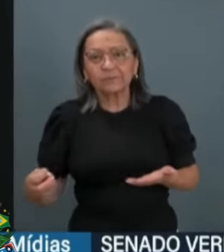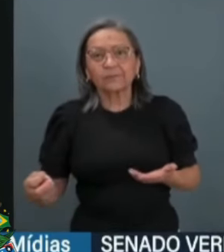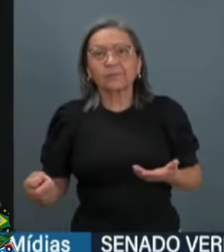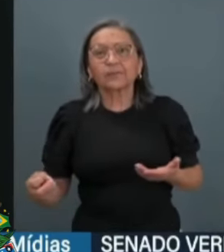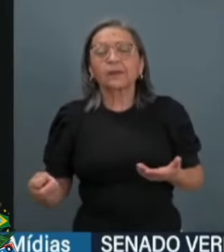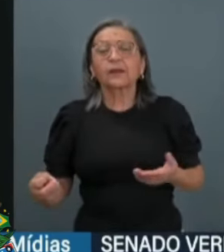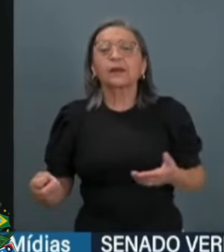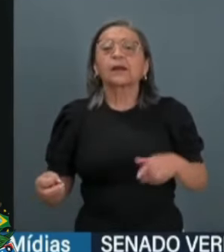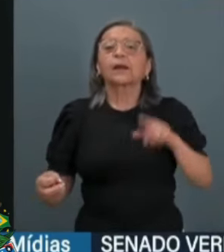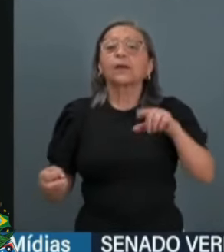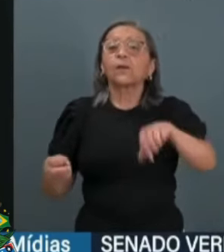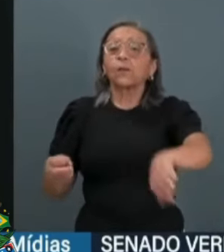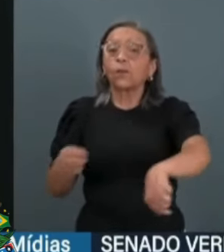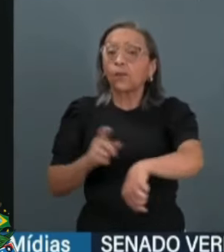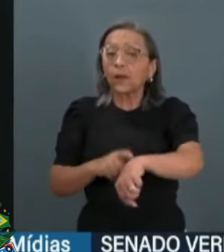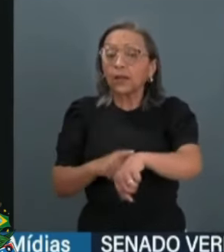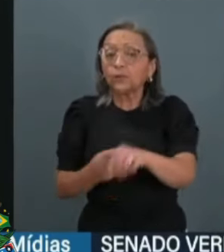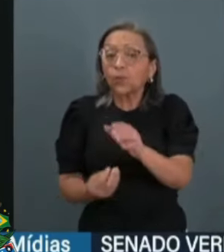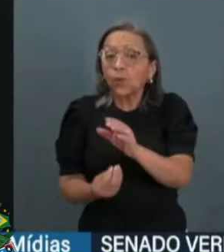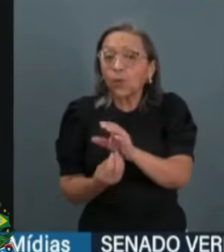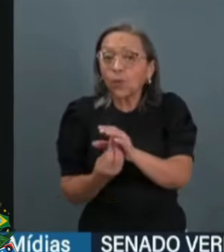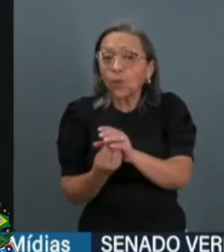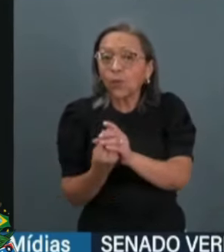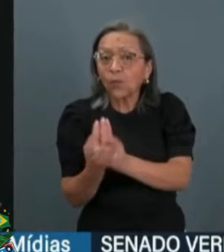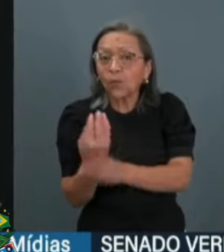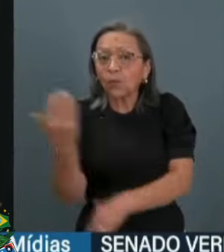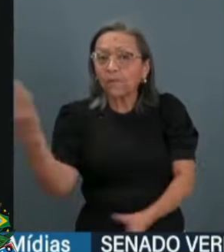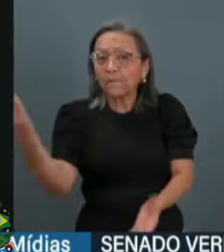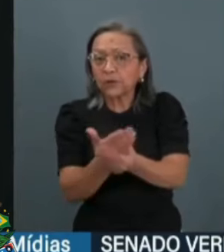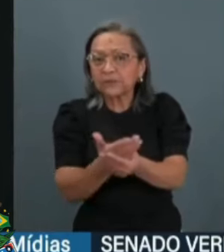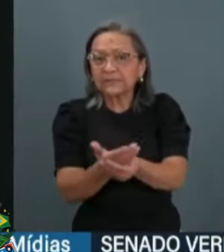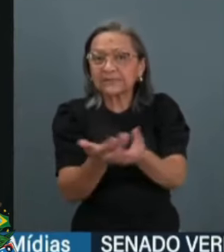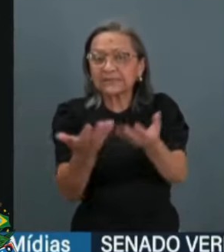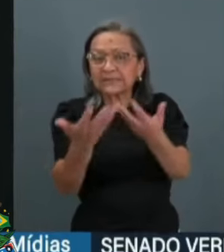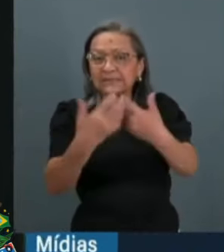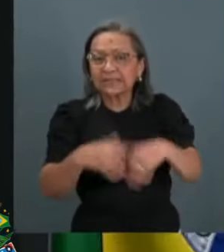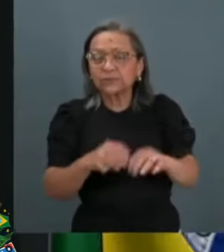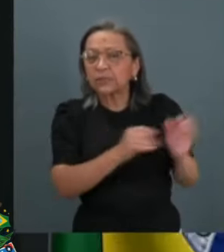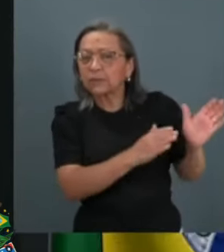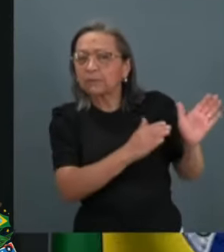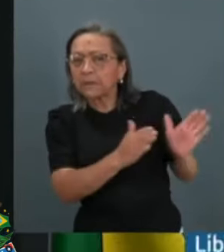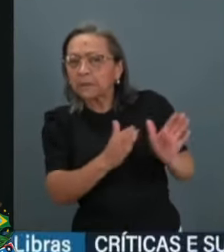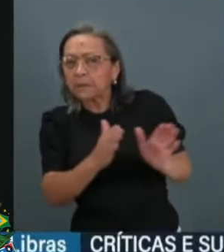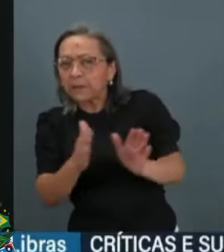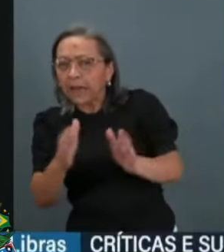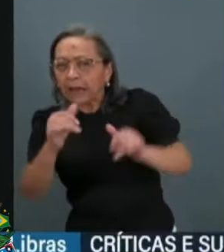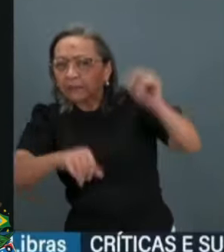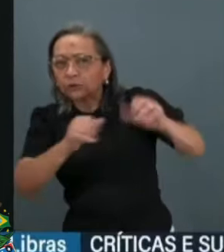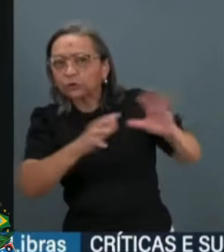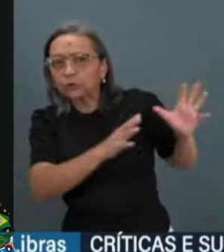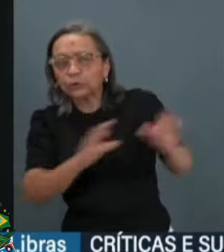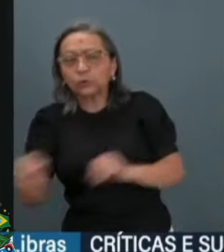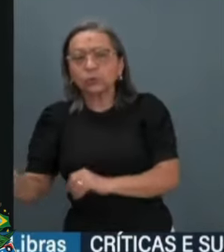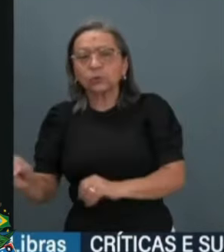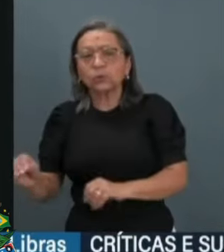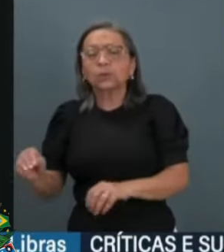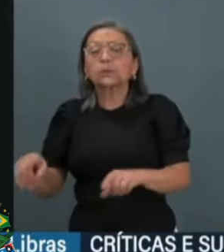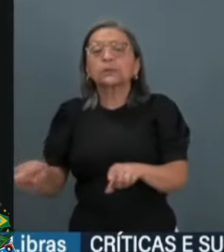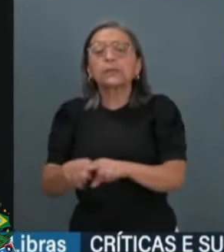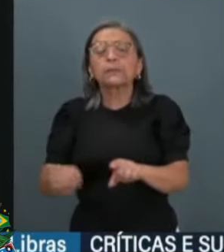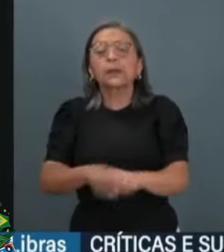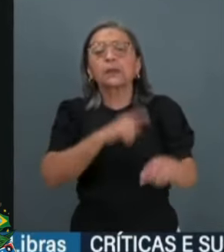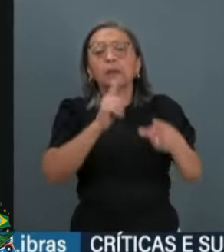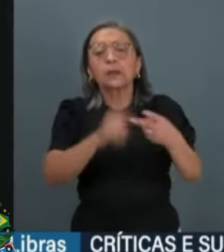quando é instaurado o processo e que você tem ali o enfrentamento dos fatos, você tem a oitiva,